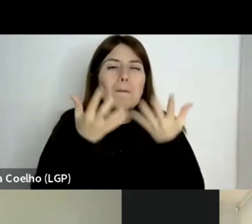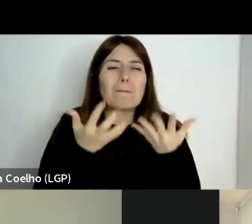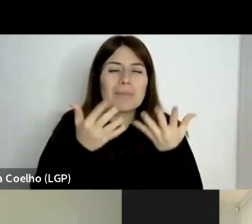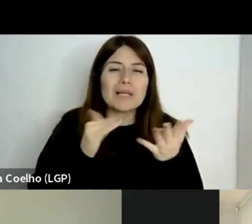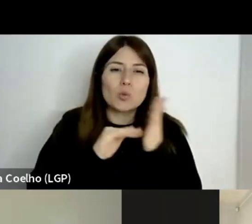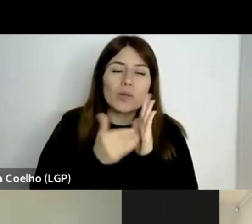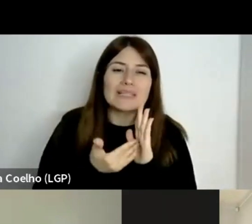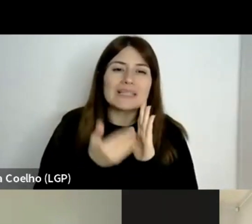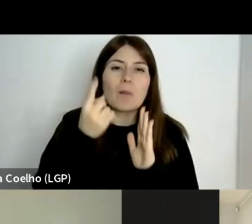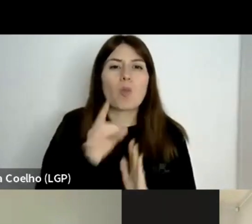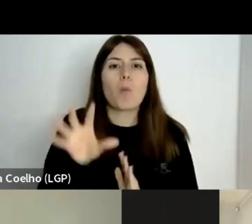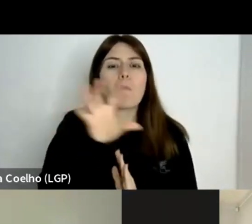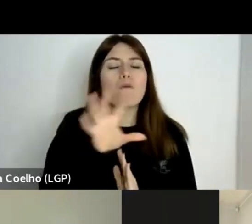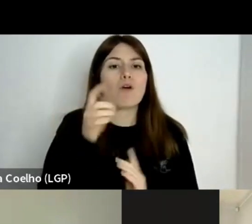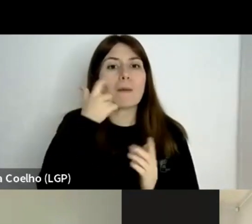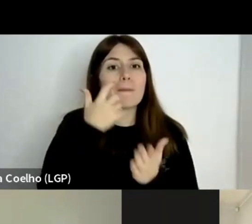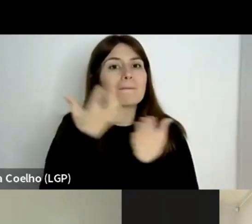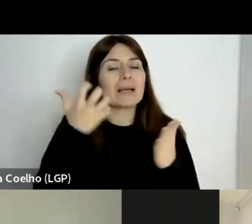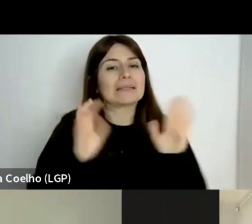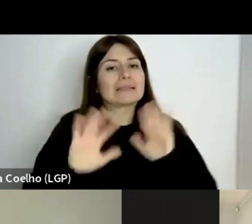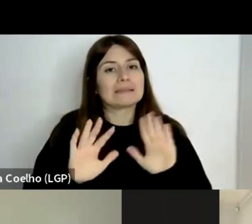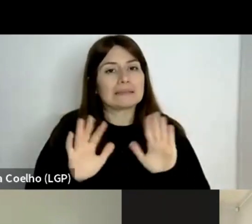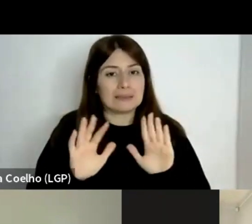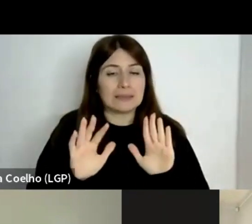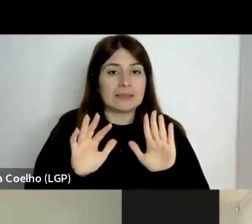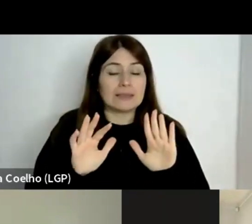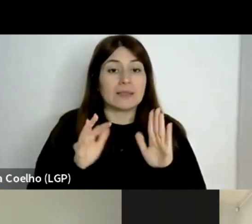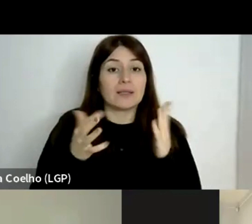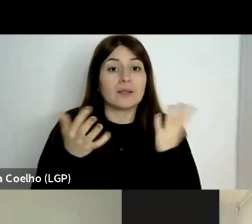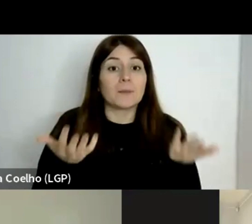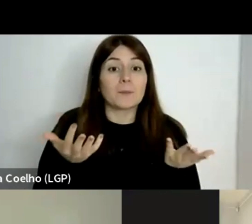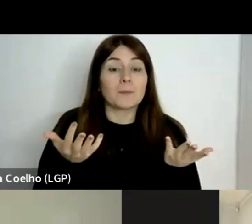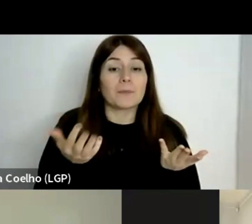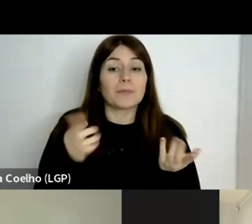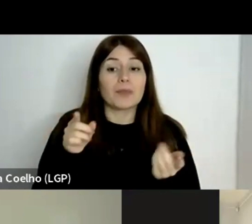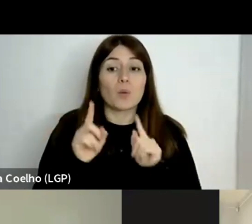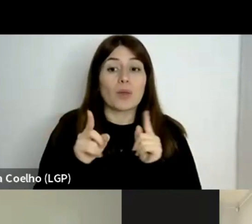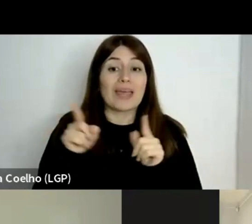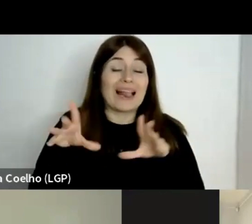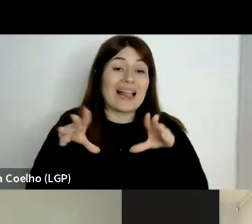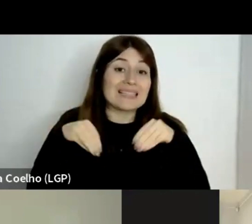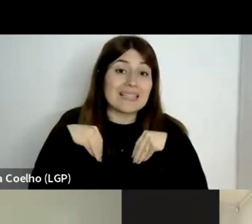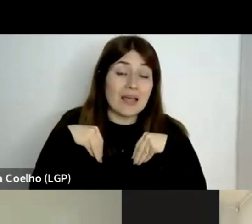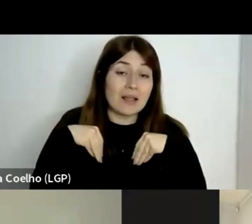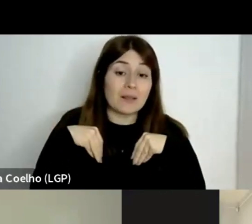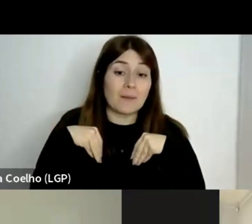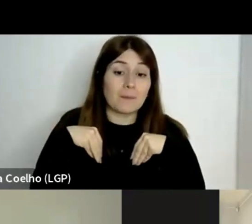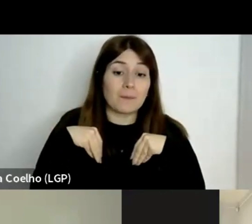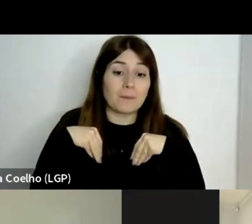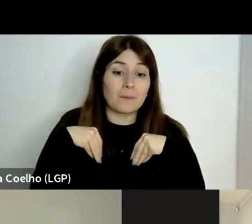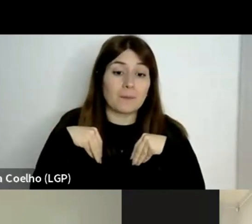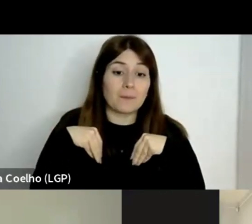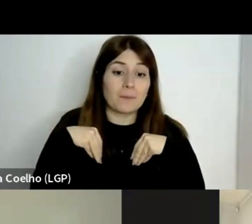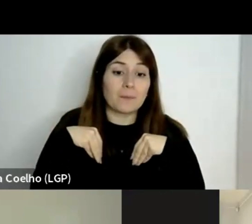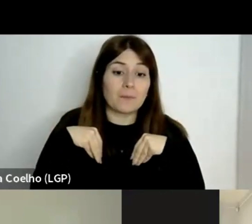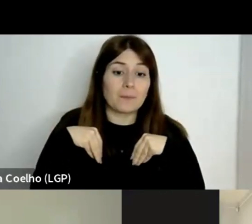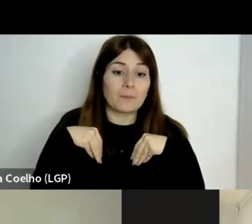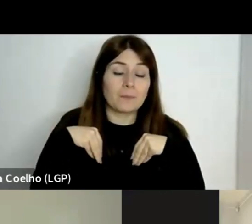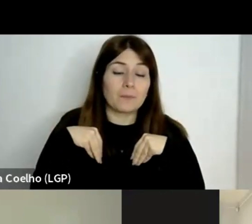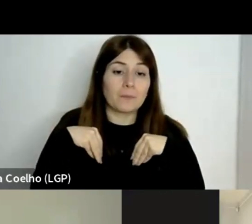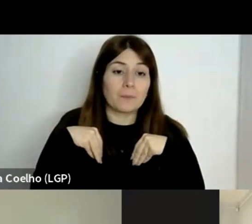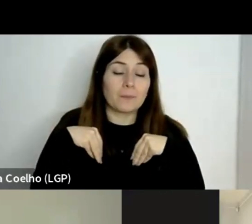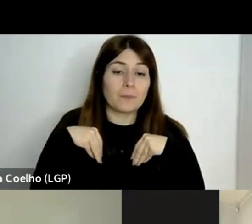forma explícita. Ou seja, aceita o que